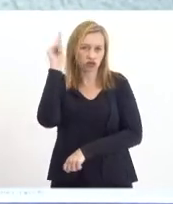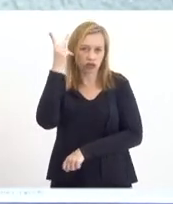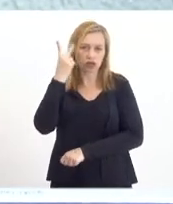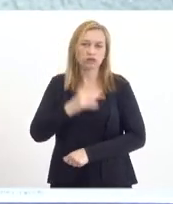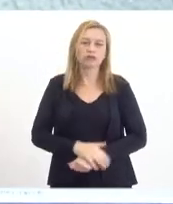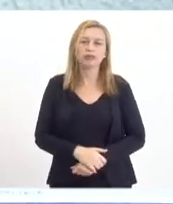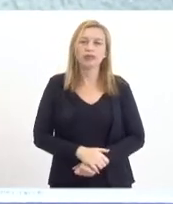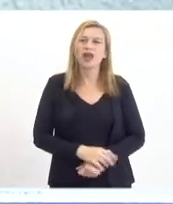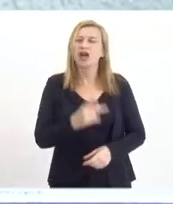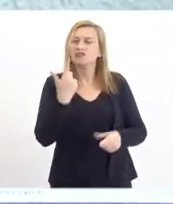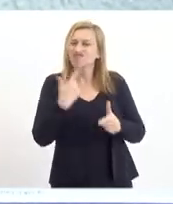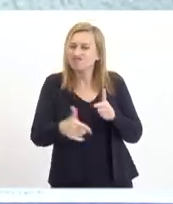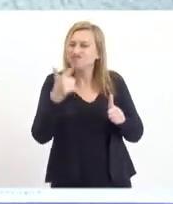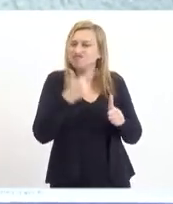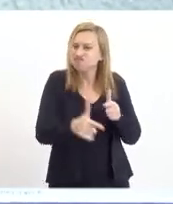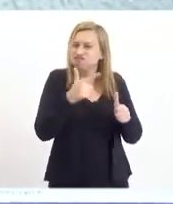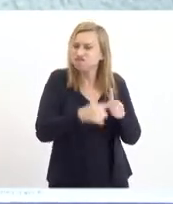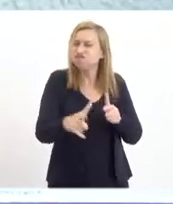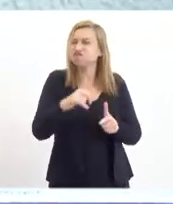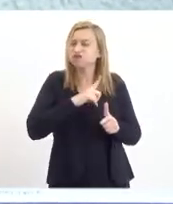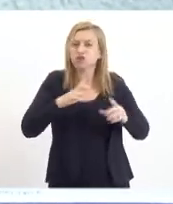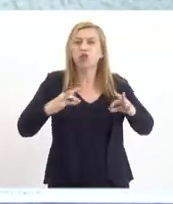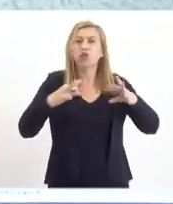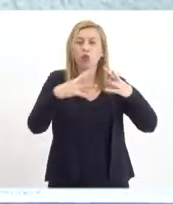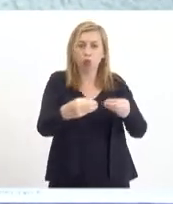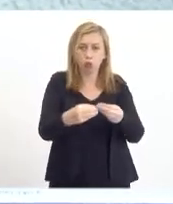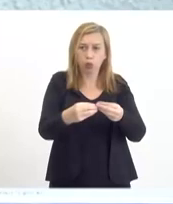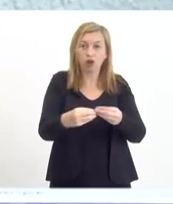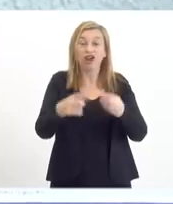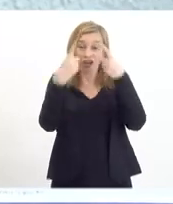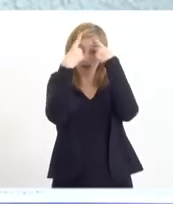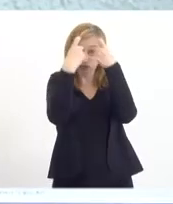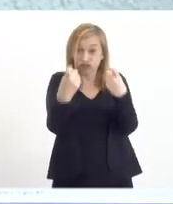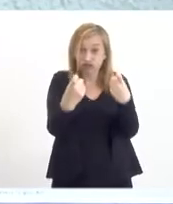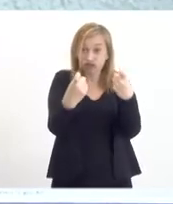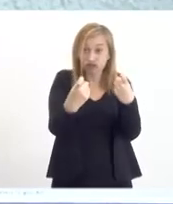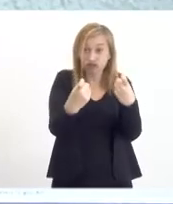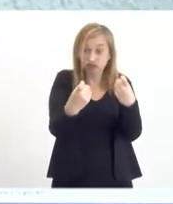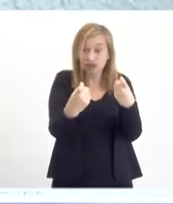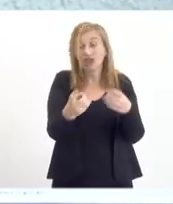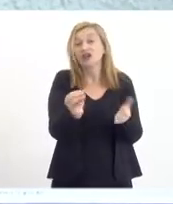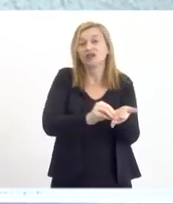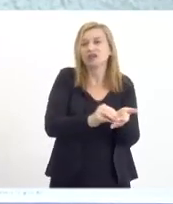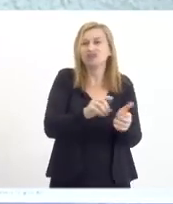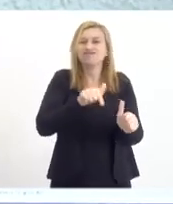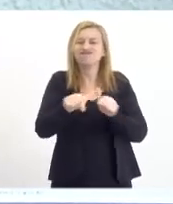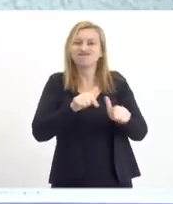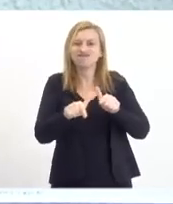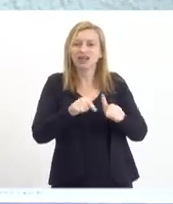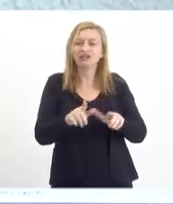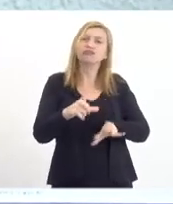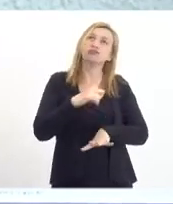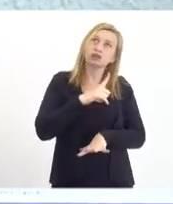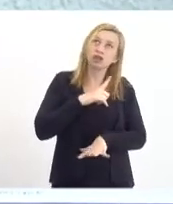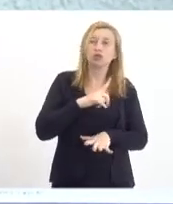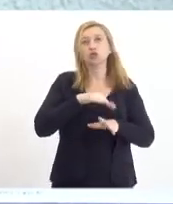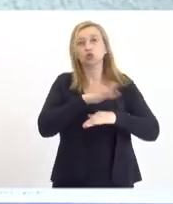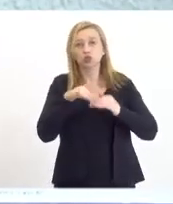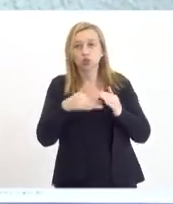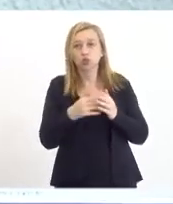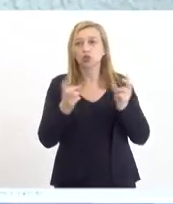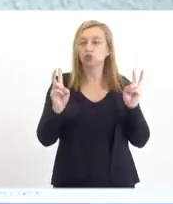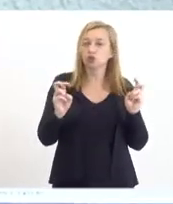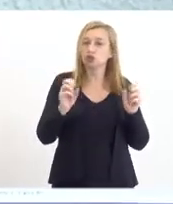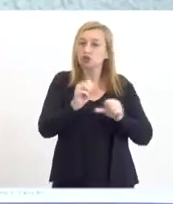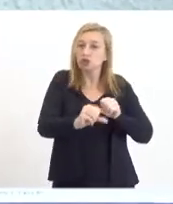que apesar dos problemas que enfrentamos, sobretudo, violência e o desemprego, temos todas as condições